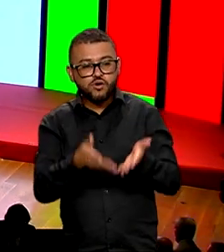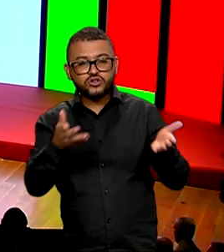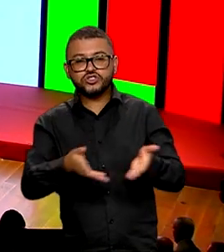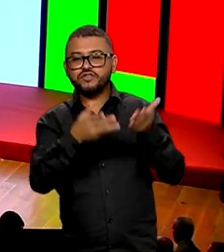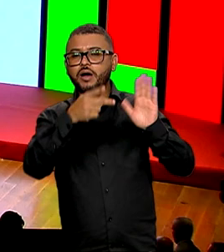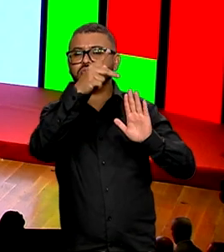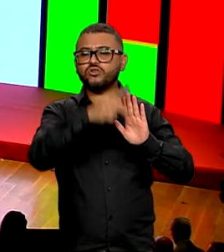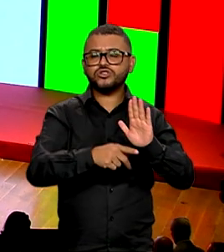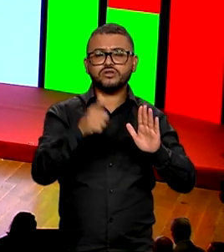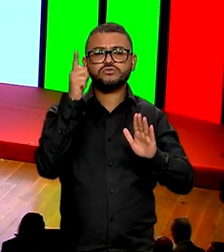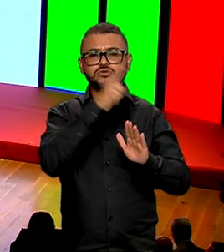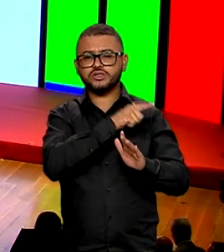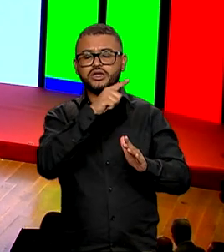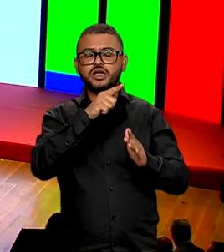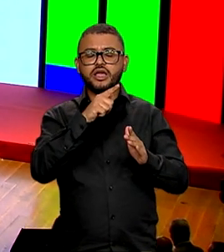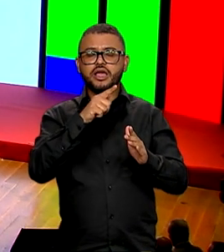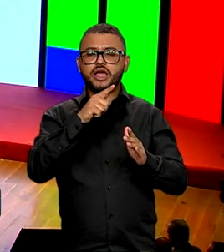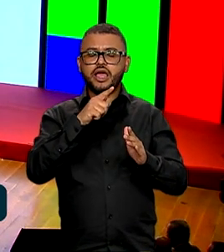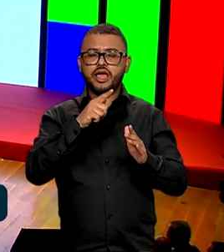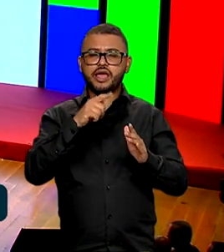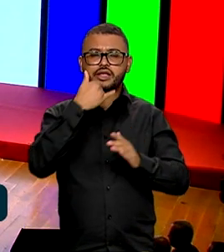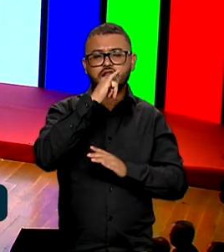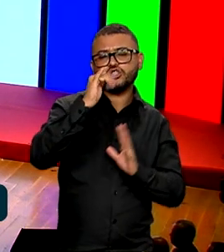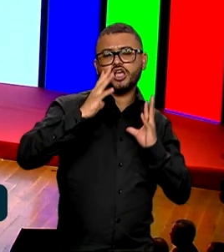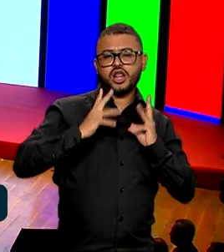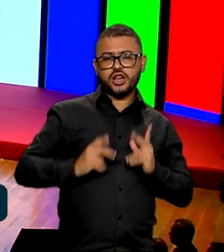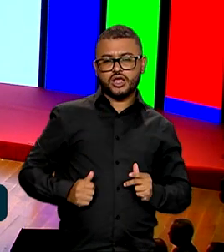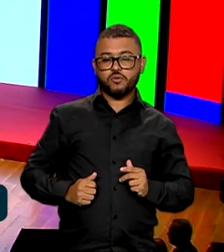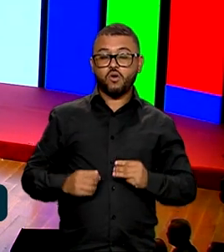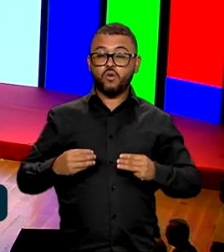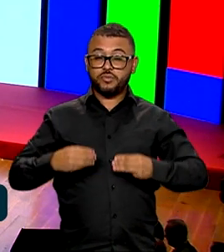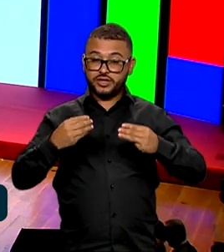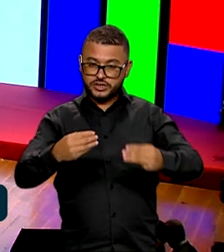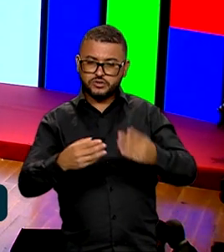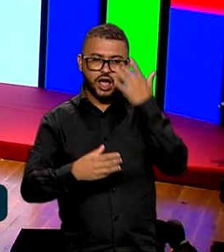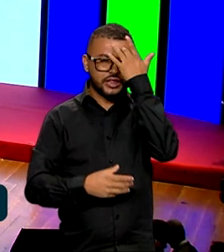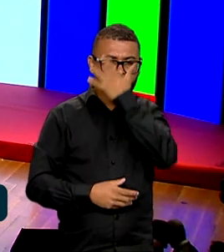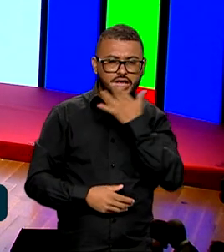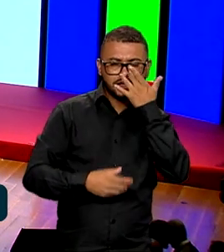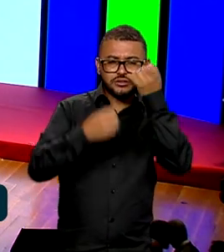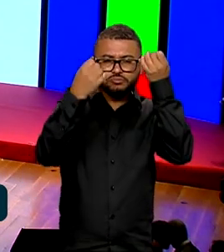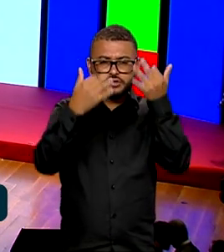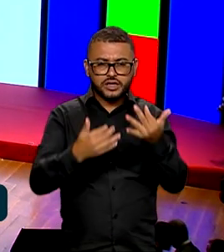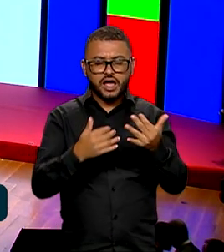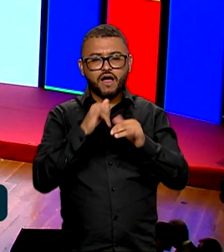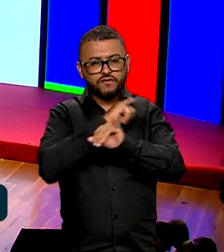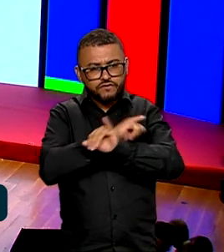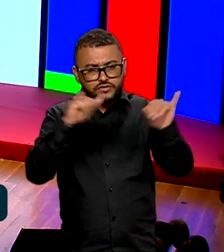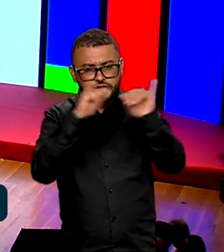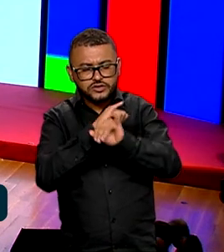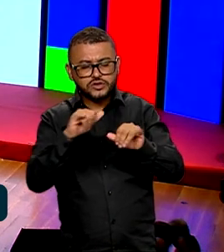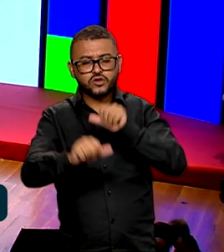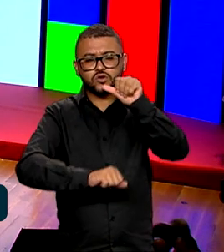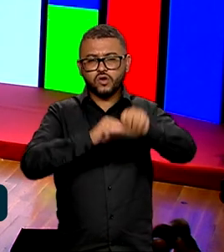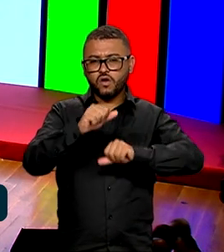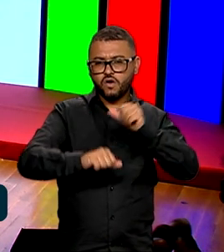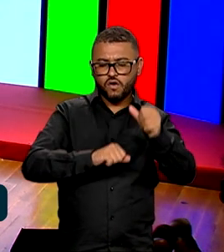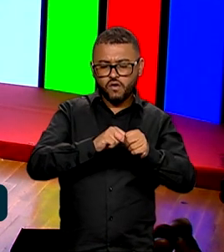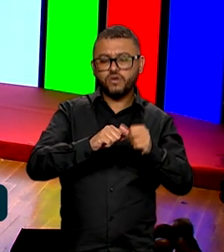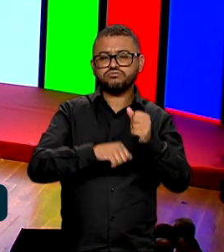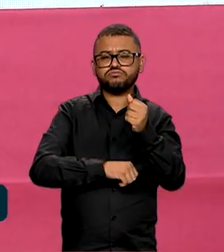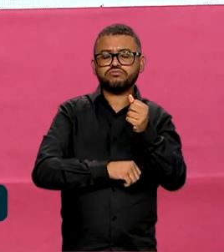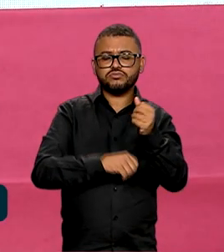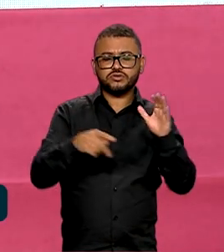projetos de geração de energia limpa. O ministro da Fazenda, Fernando Haddad, anunciou um plano de transformação ecológica